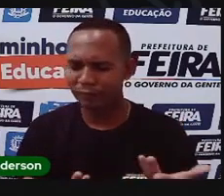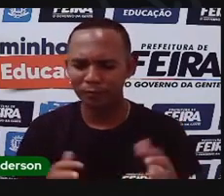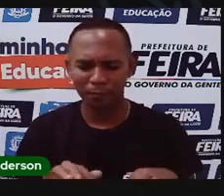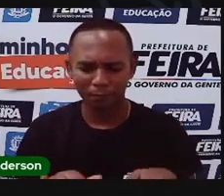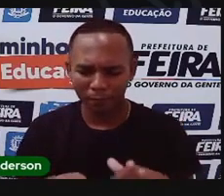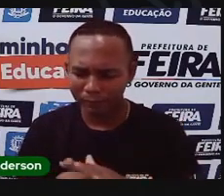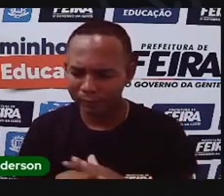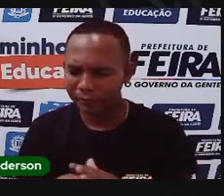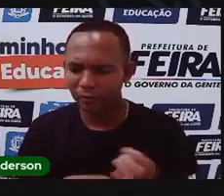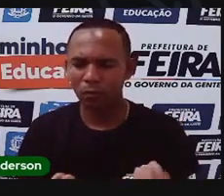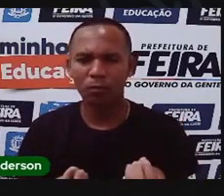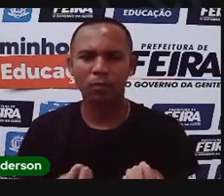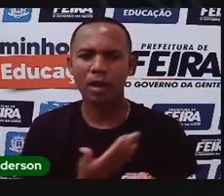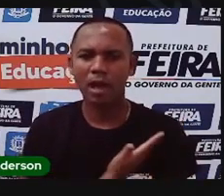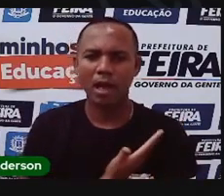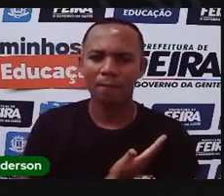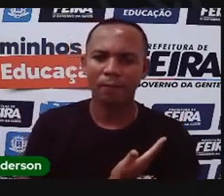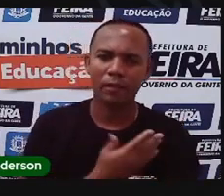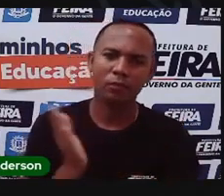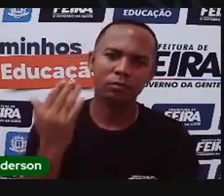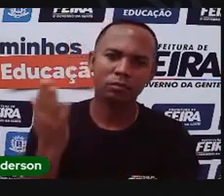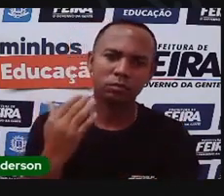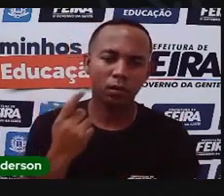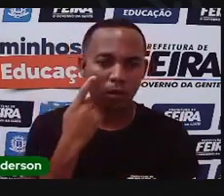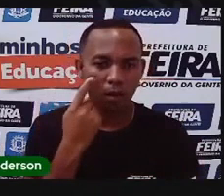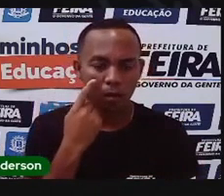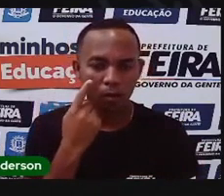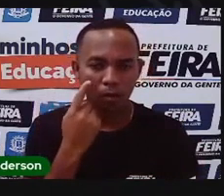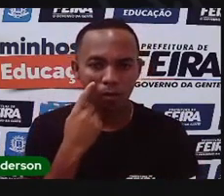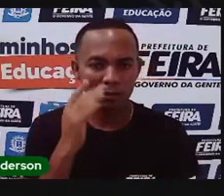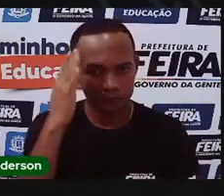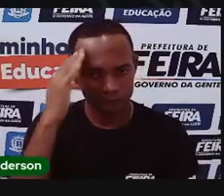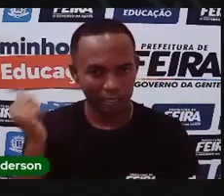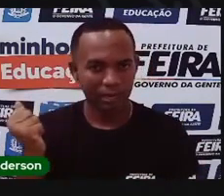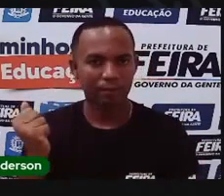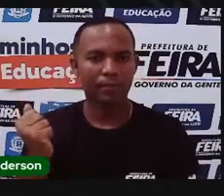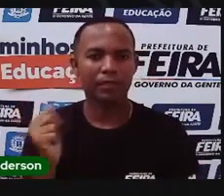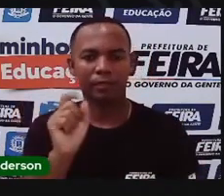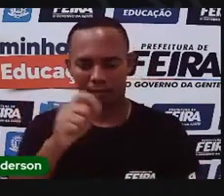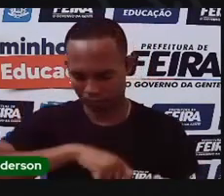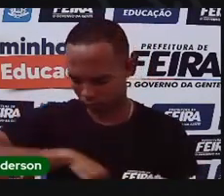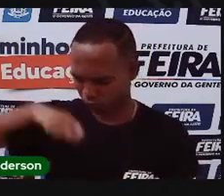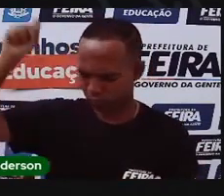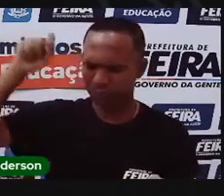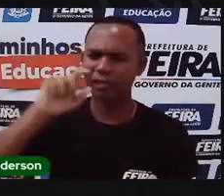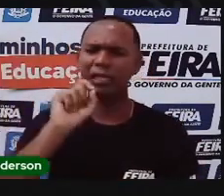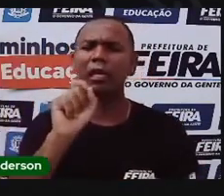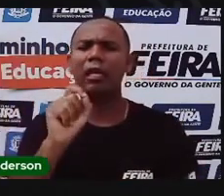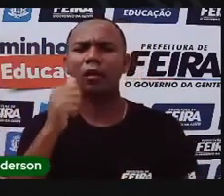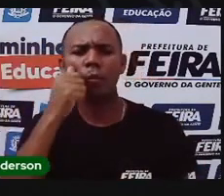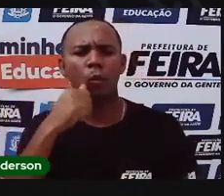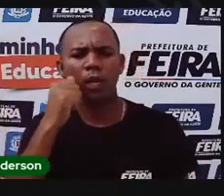você pode chamar os seus vizinhos, os seus amiguinhos e olha só, você sabe quem é Maria Quitéria e explicar para eles,